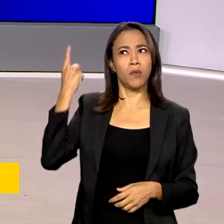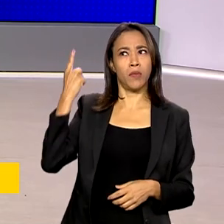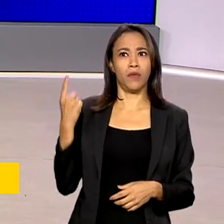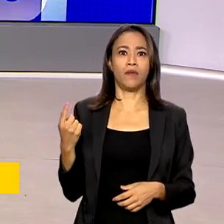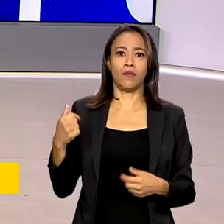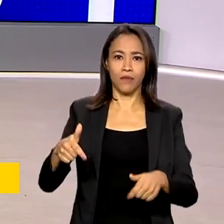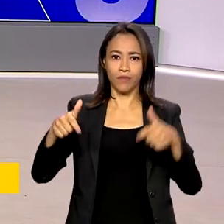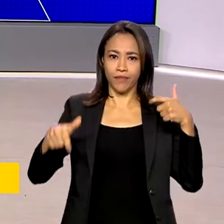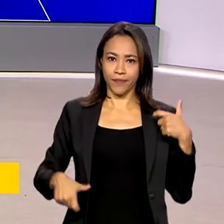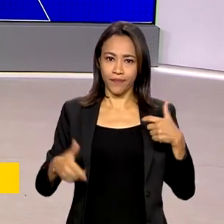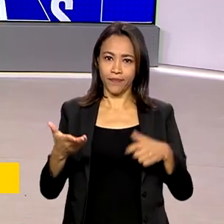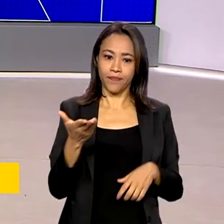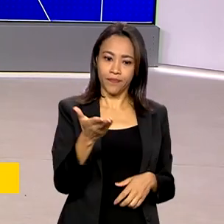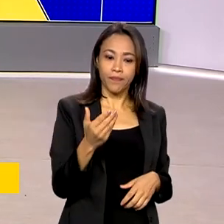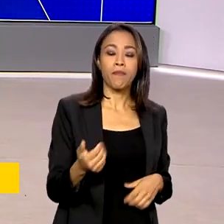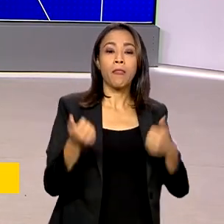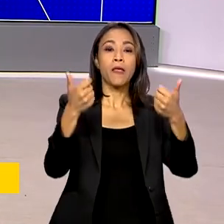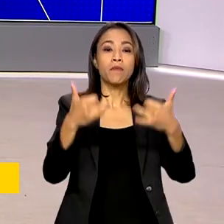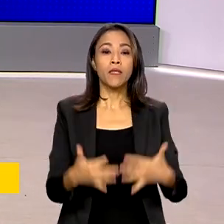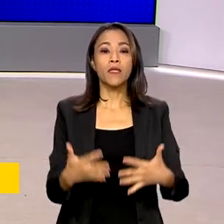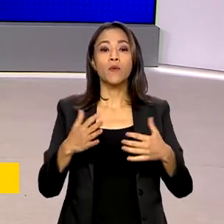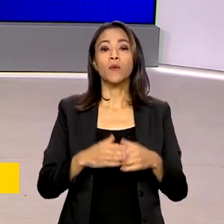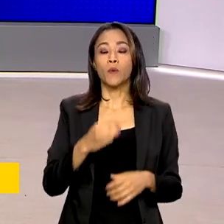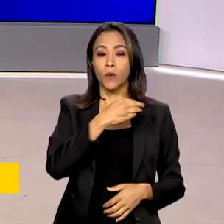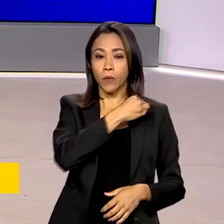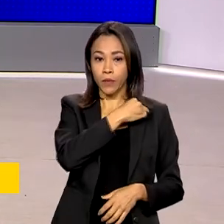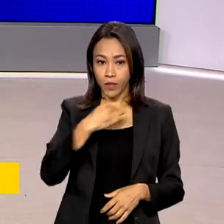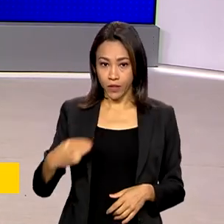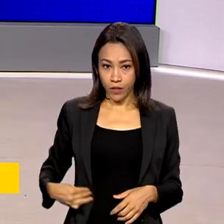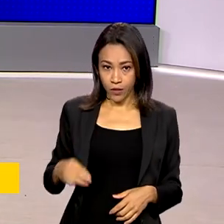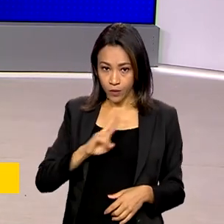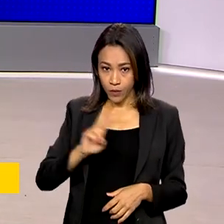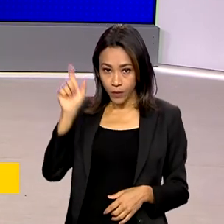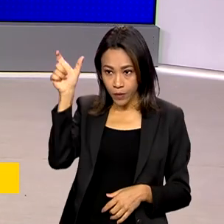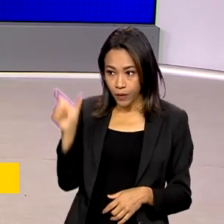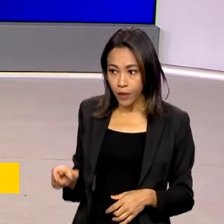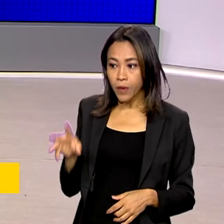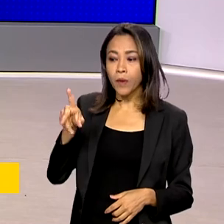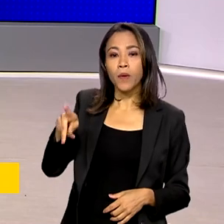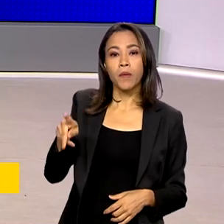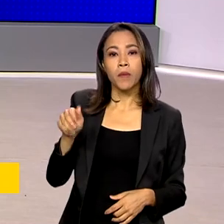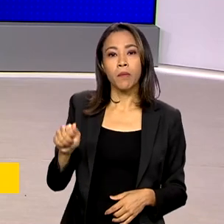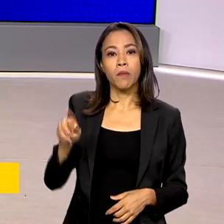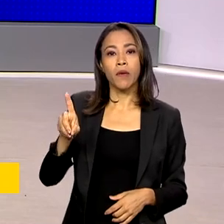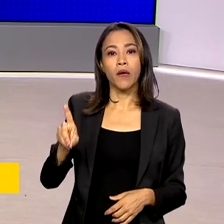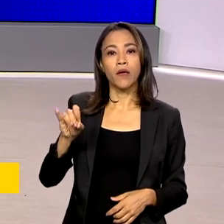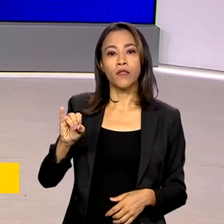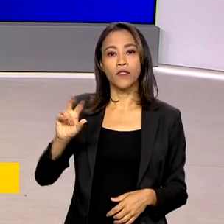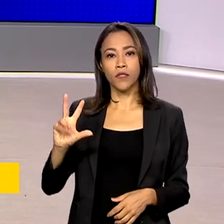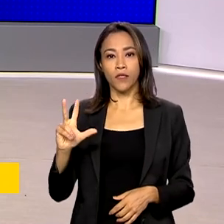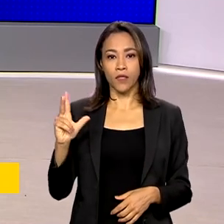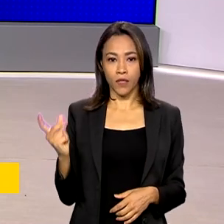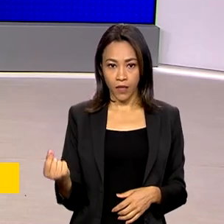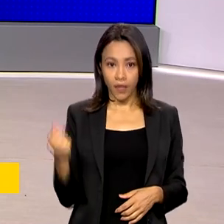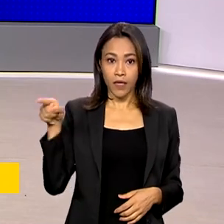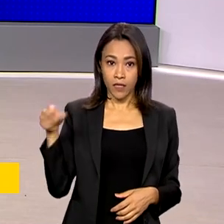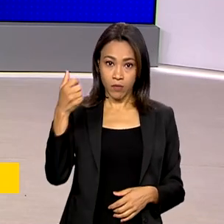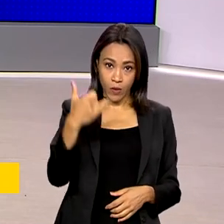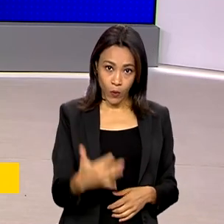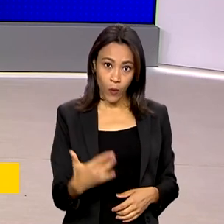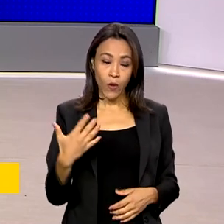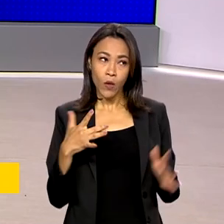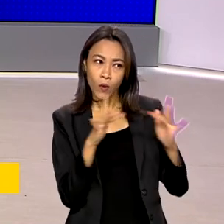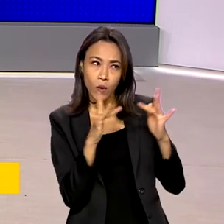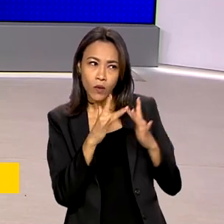O ministro das Relações Institucionais, Alexandre Padilha, afirmou que a relação política entre o governo e o